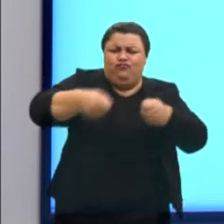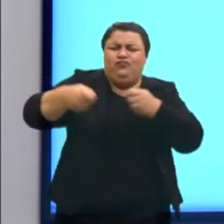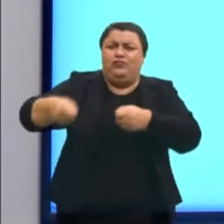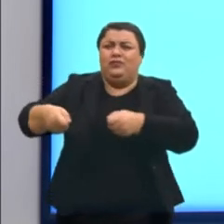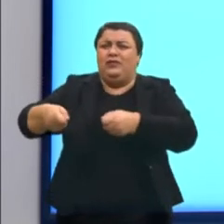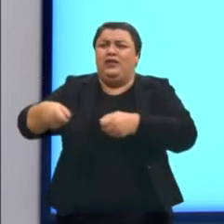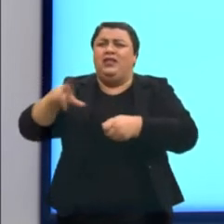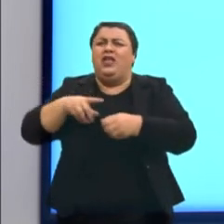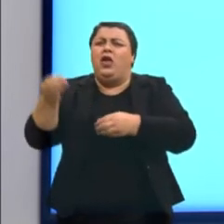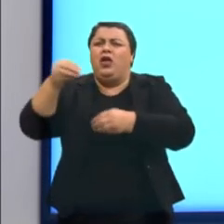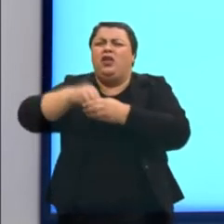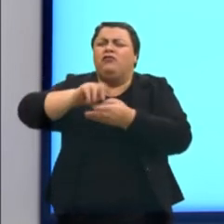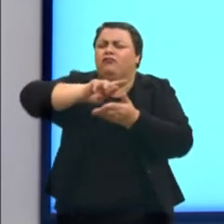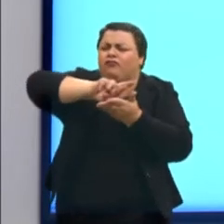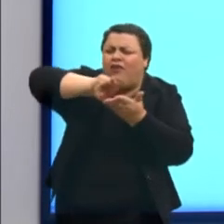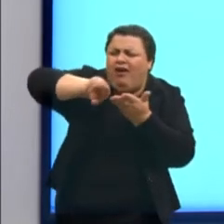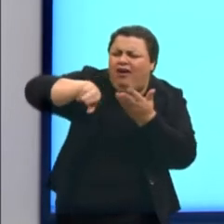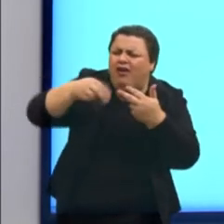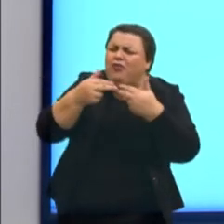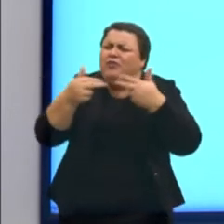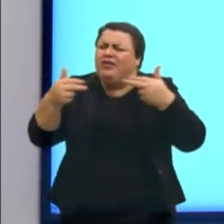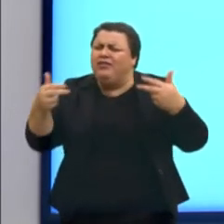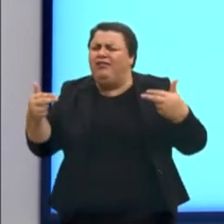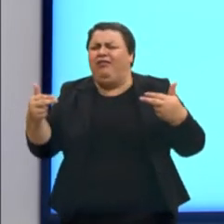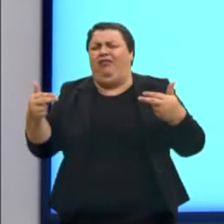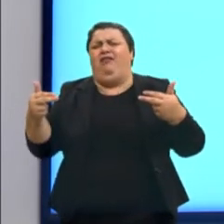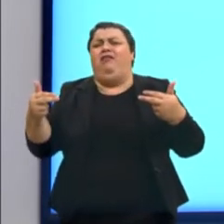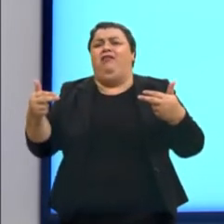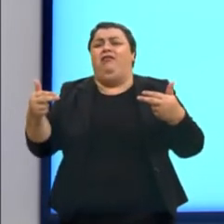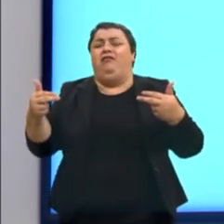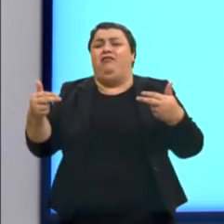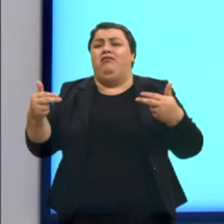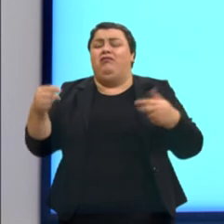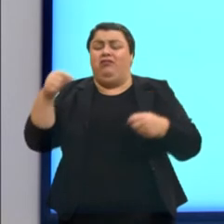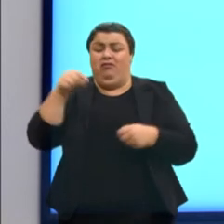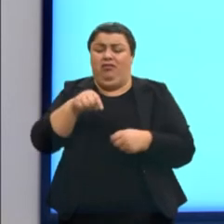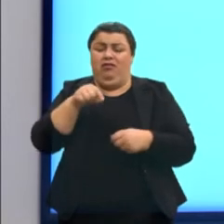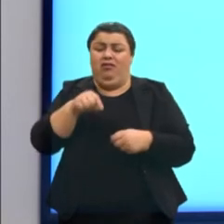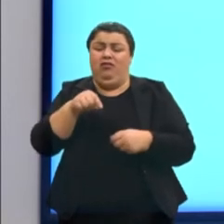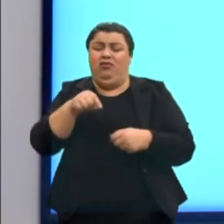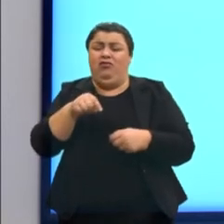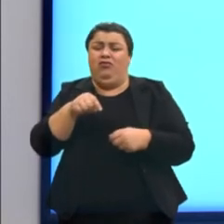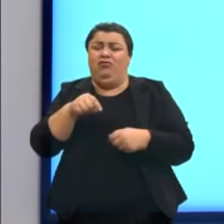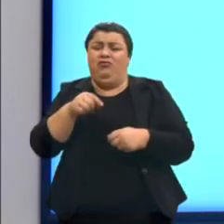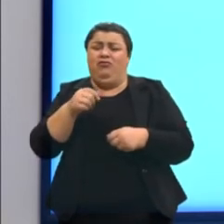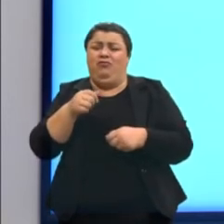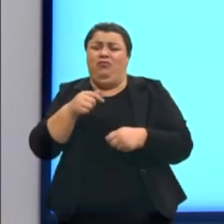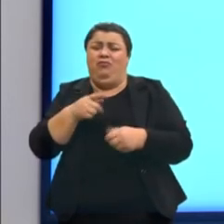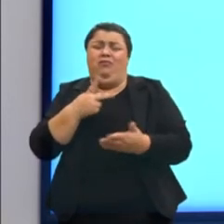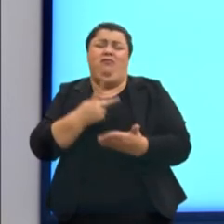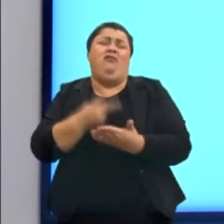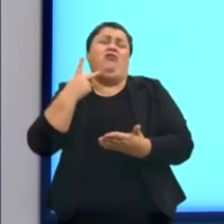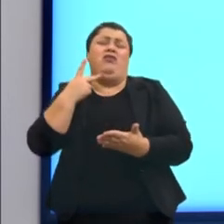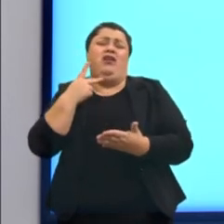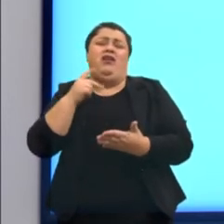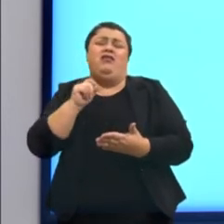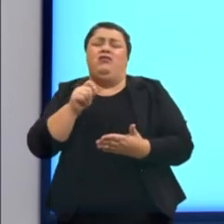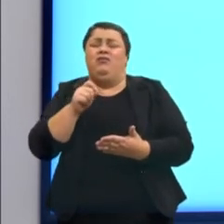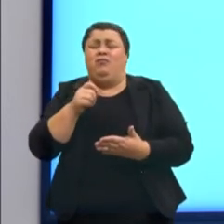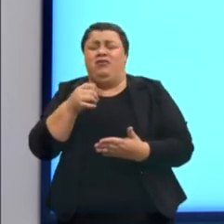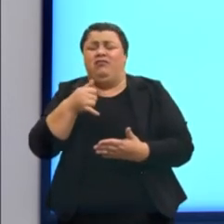isopor, restos de sanduíches. Isso acaba proporcionando um frequente e